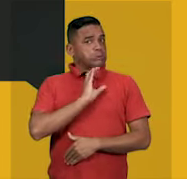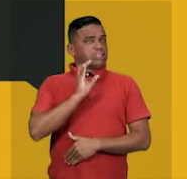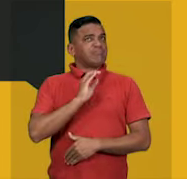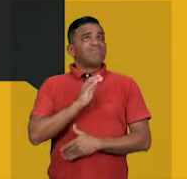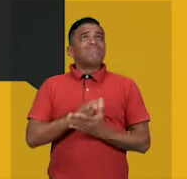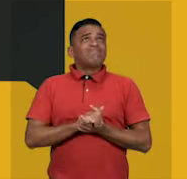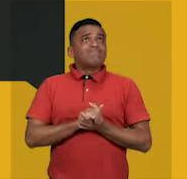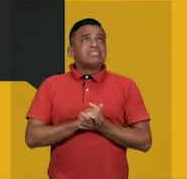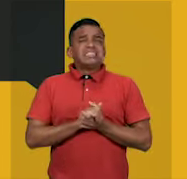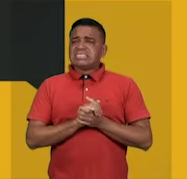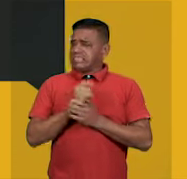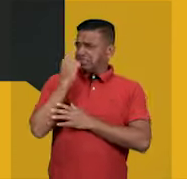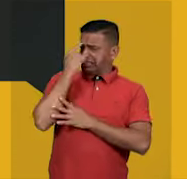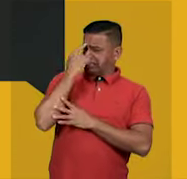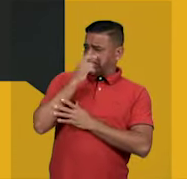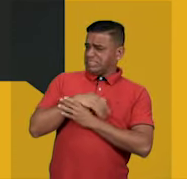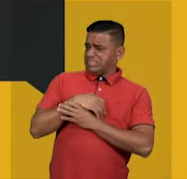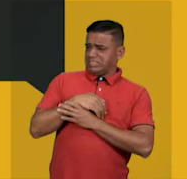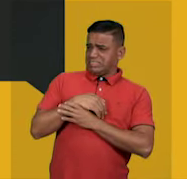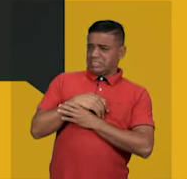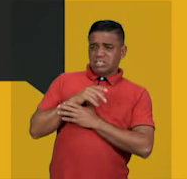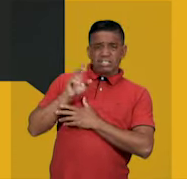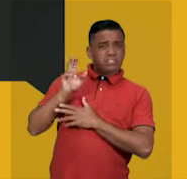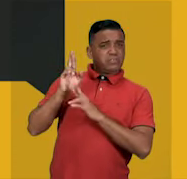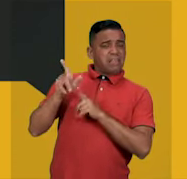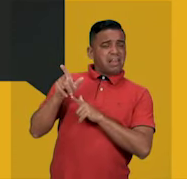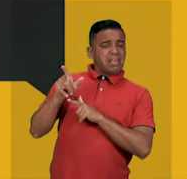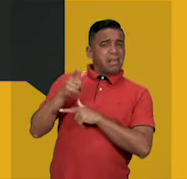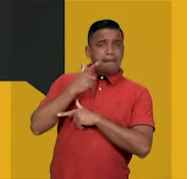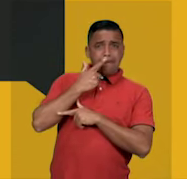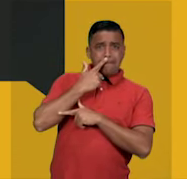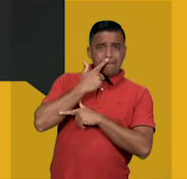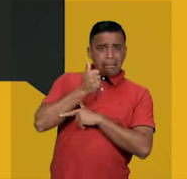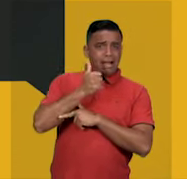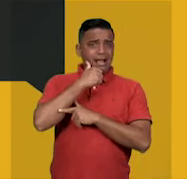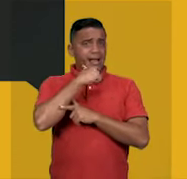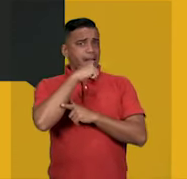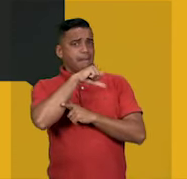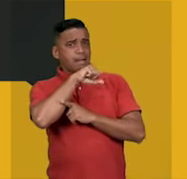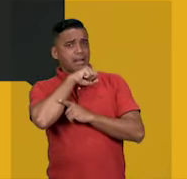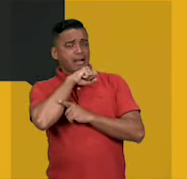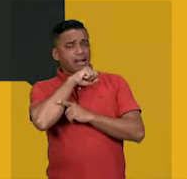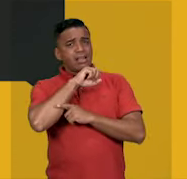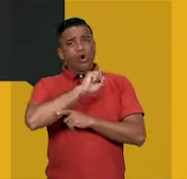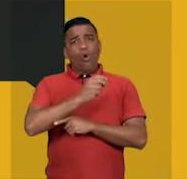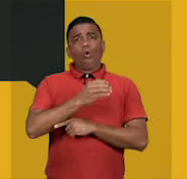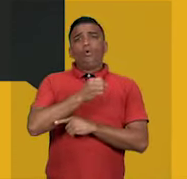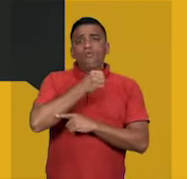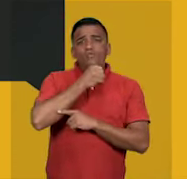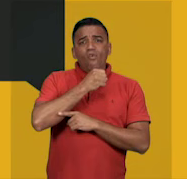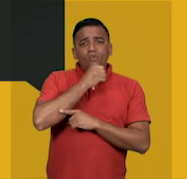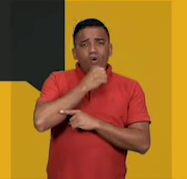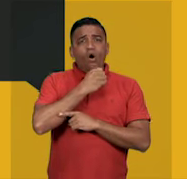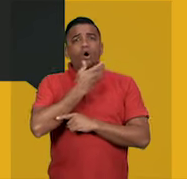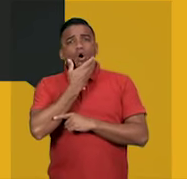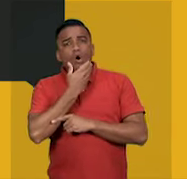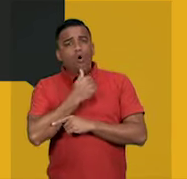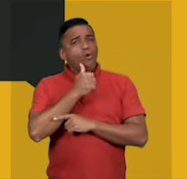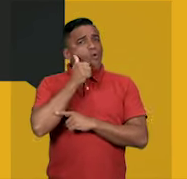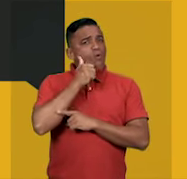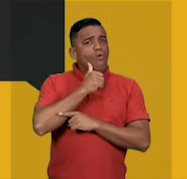dúvidas. Será que seu corpo é diferente do corpo dos seus pais ou dos seus avós quando tinham a mesma idade que você tem hoje?